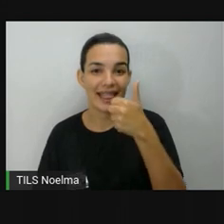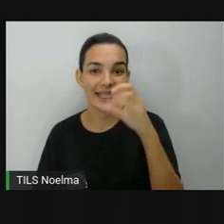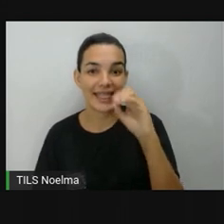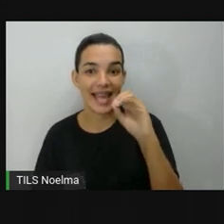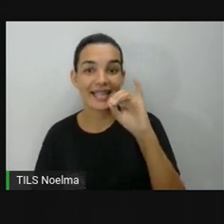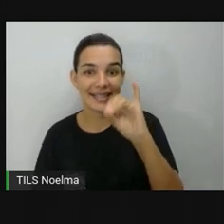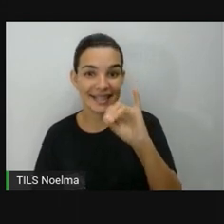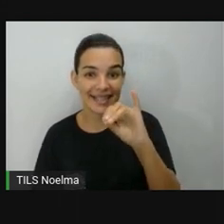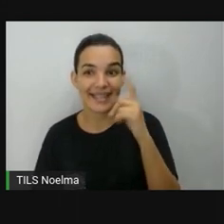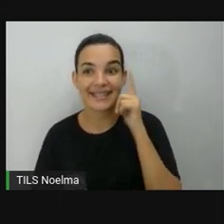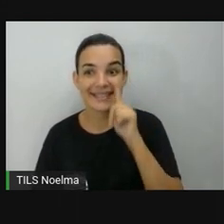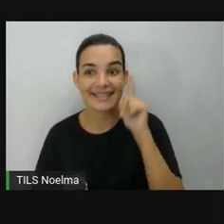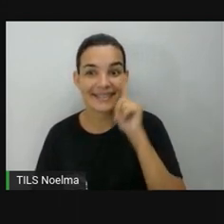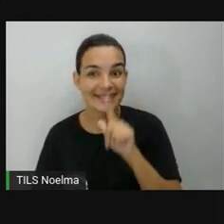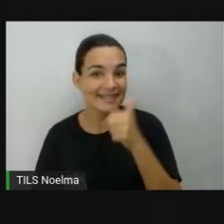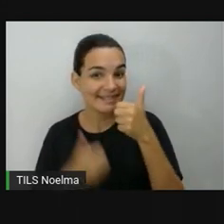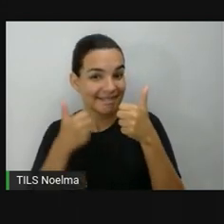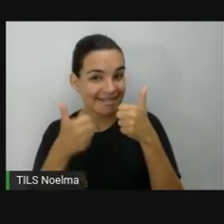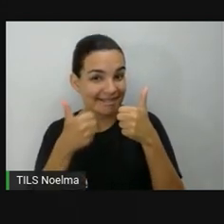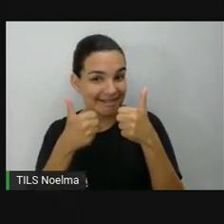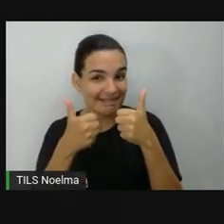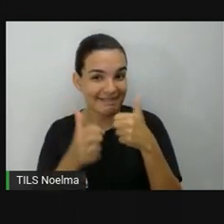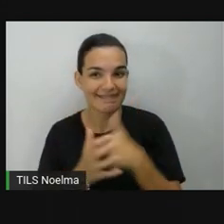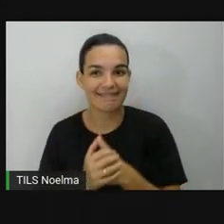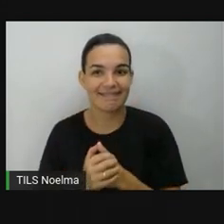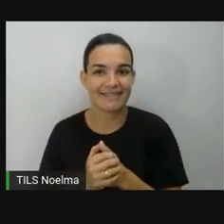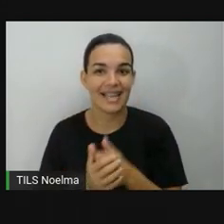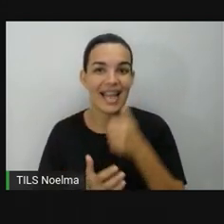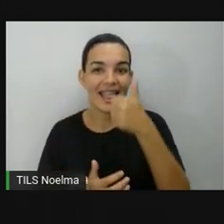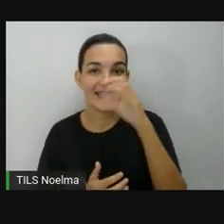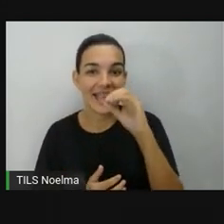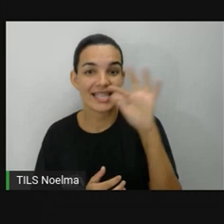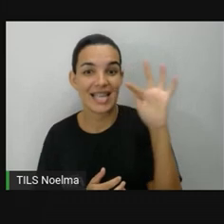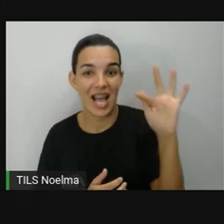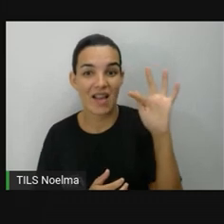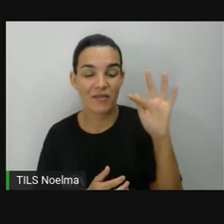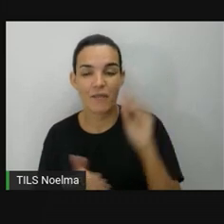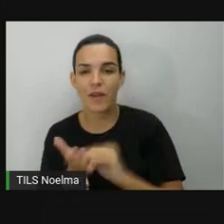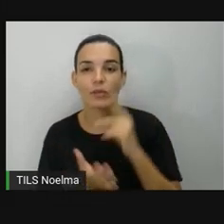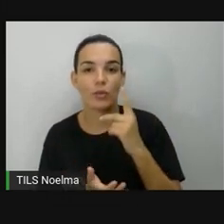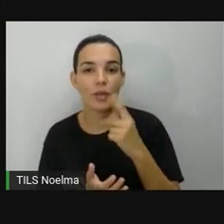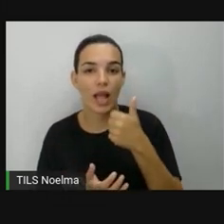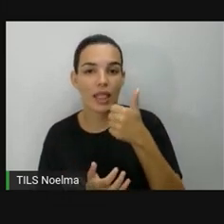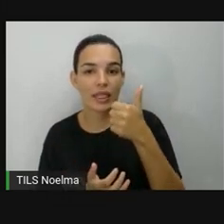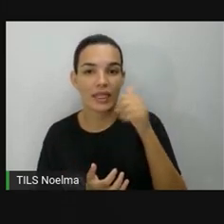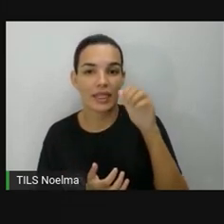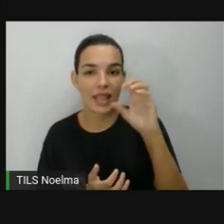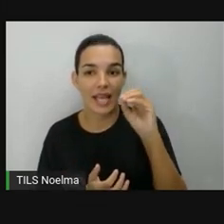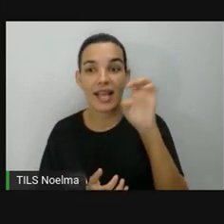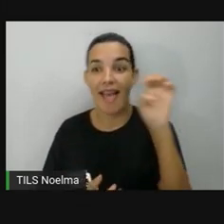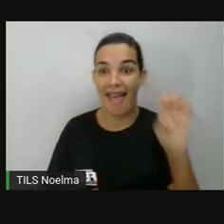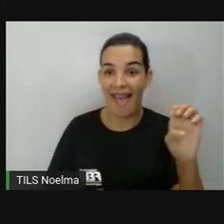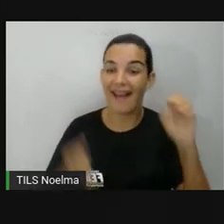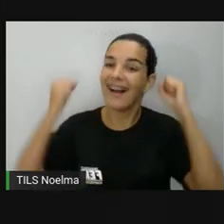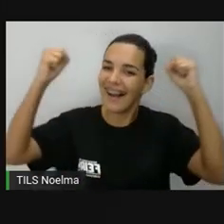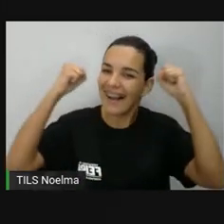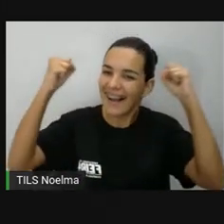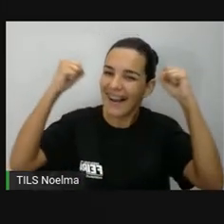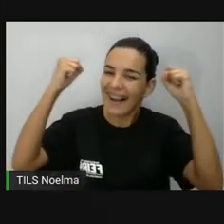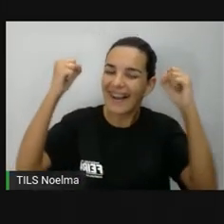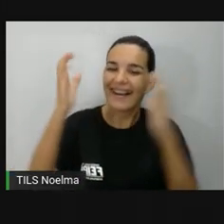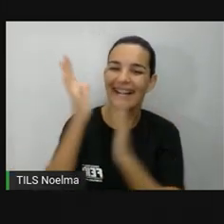Acertou 3 de 5 10F 10F Falta 1 10F 10F isso aí,